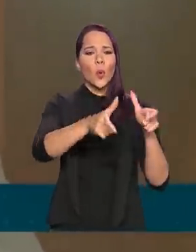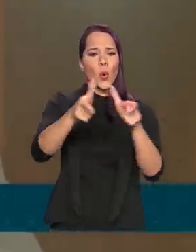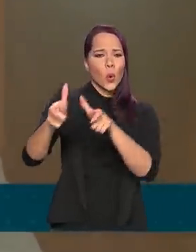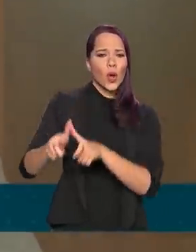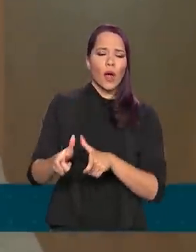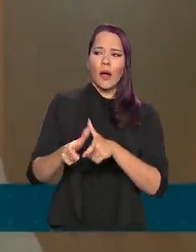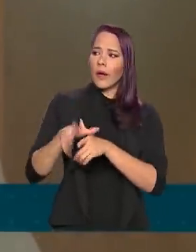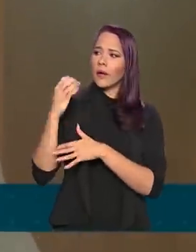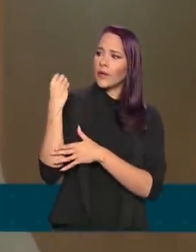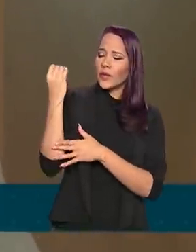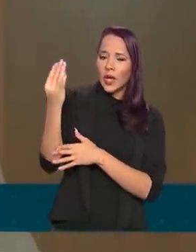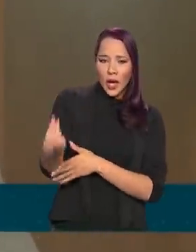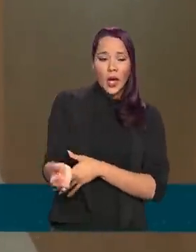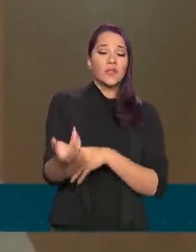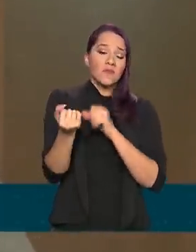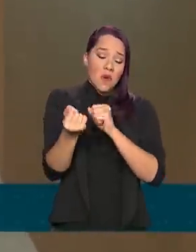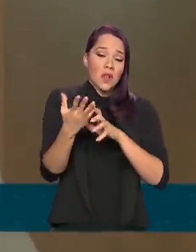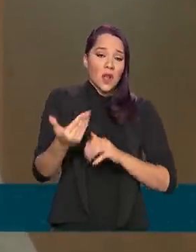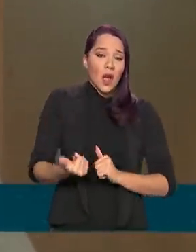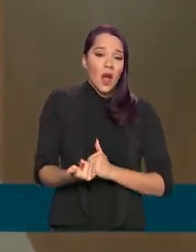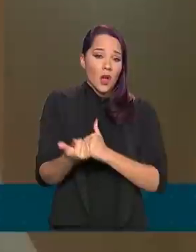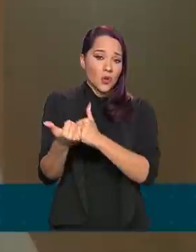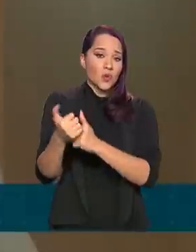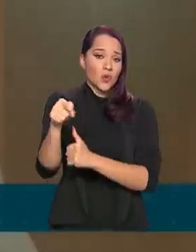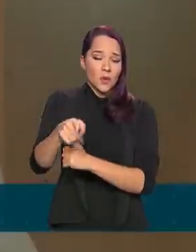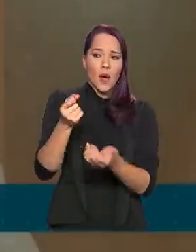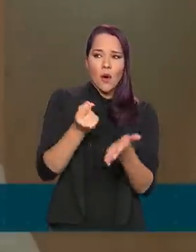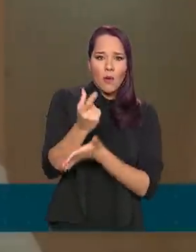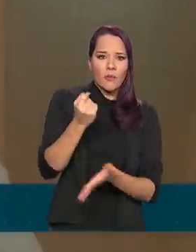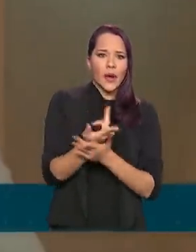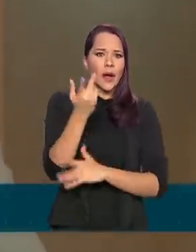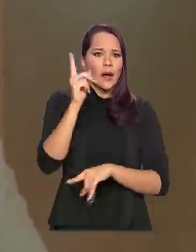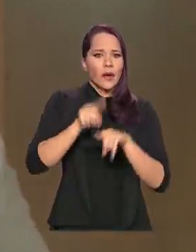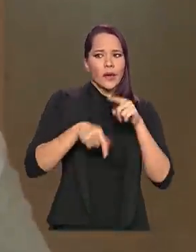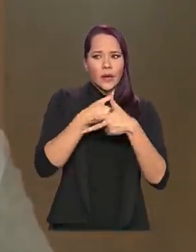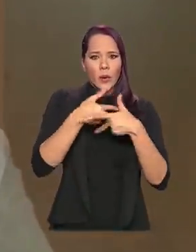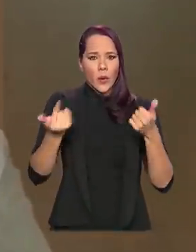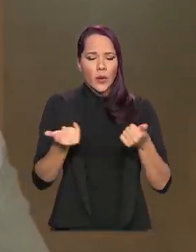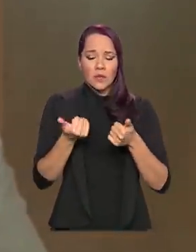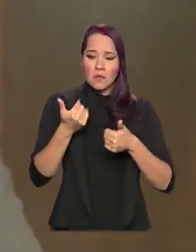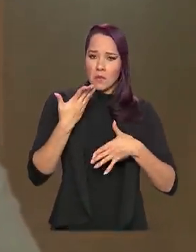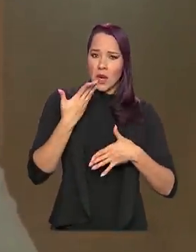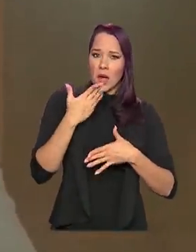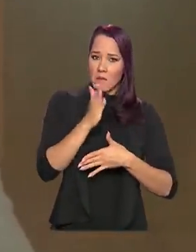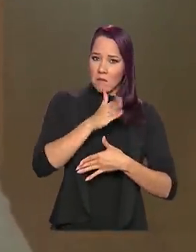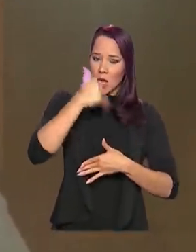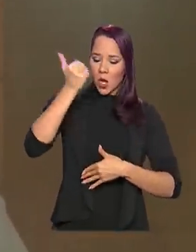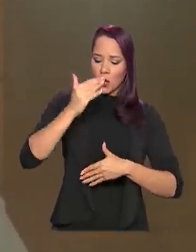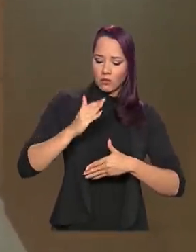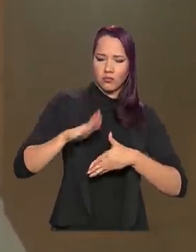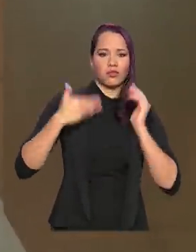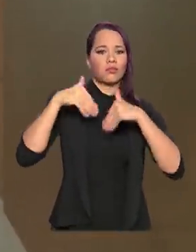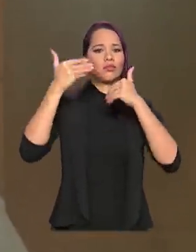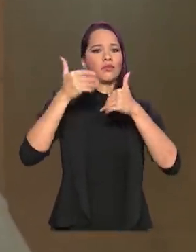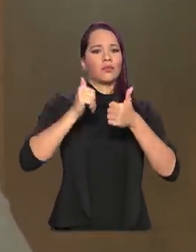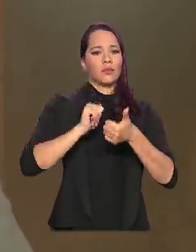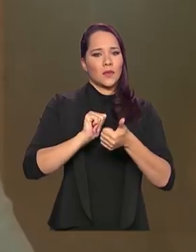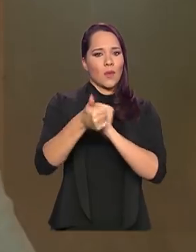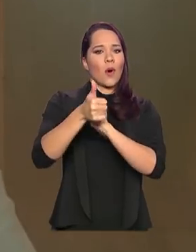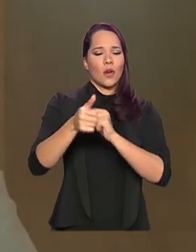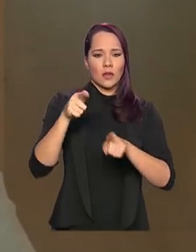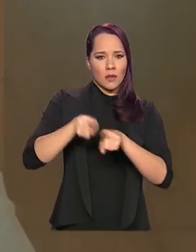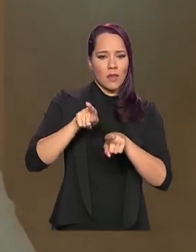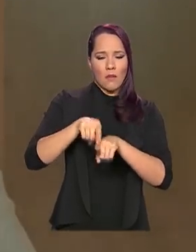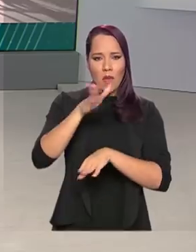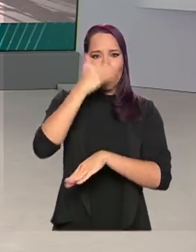ter uma ajuda de custeio, uma ajuda realmente para comprar seus equipamentos, para desenvolver o melhor do seu desenvolvimento, do seu